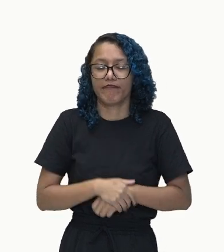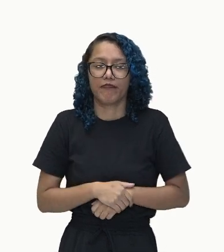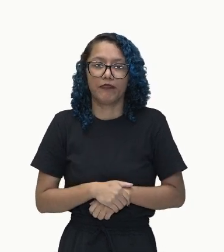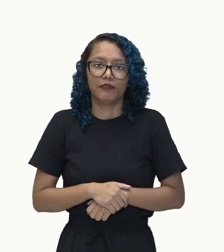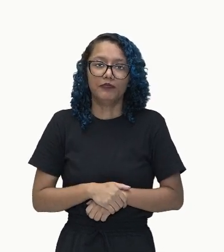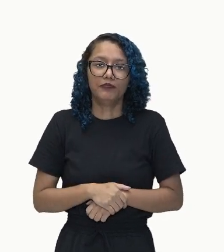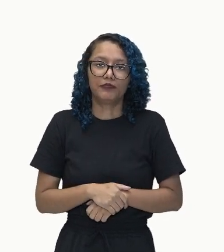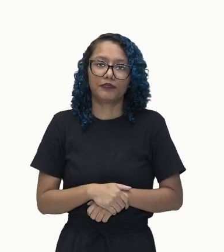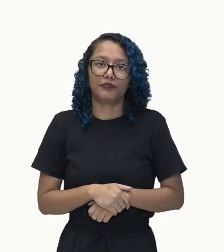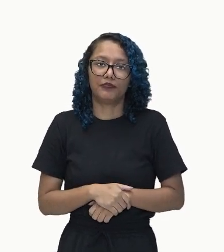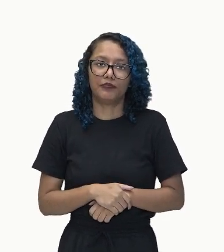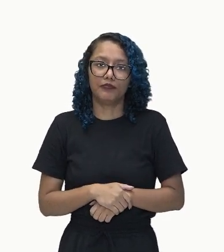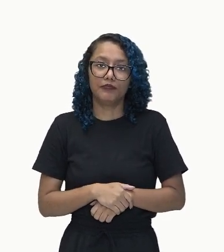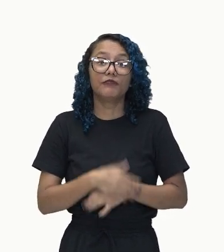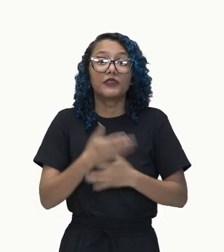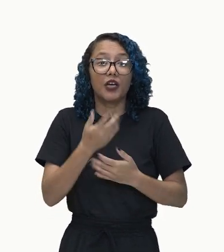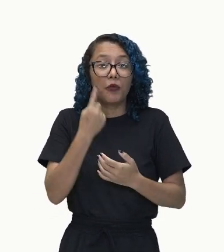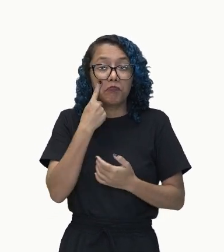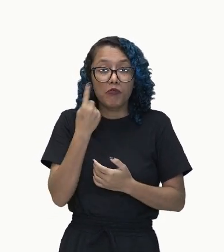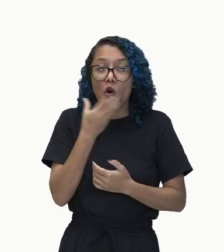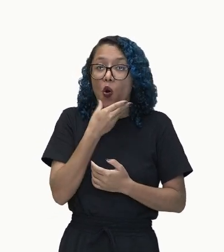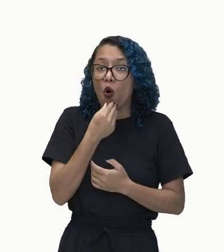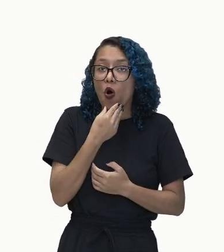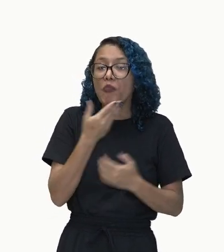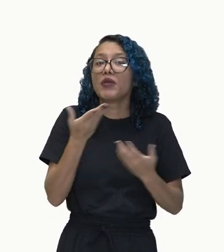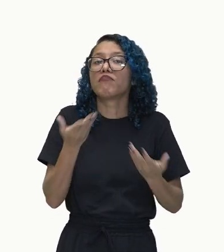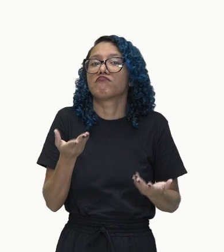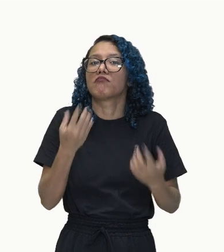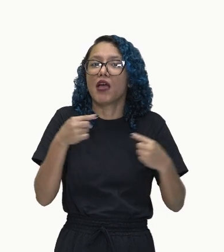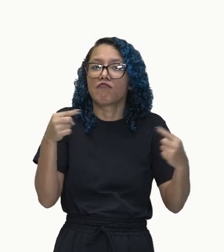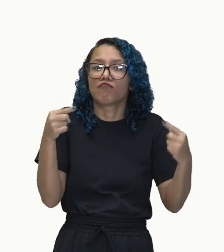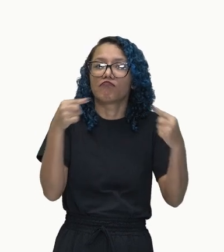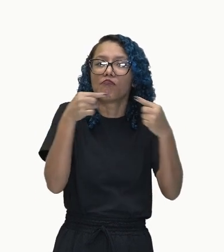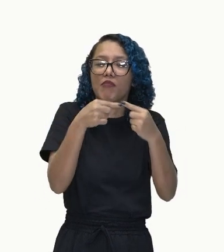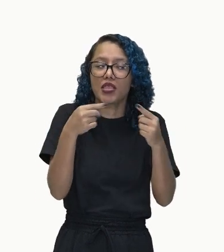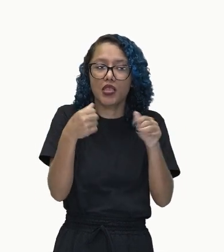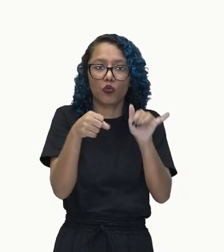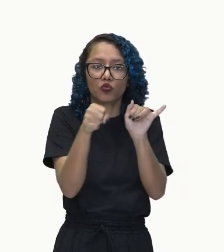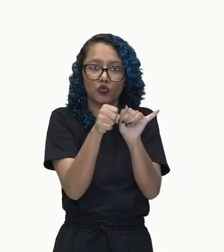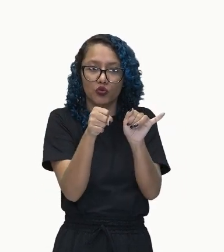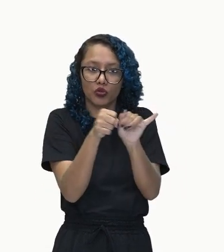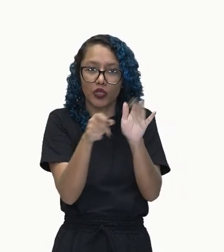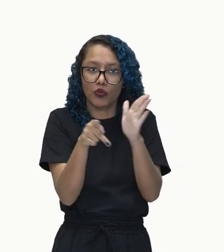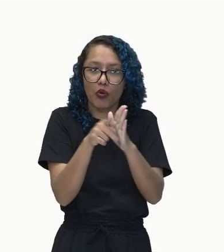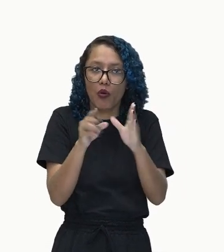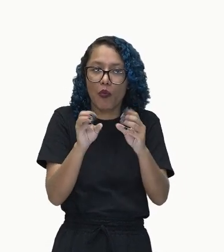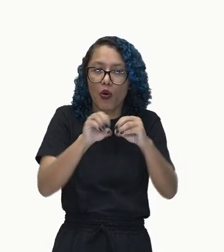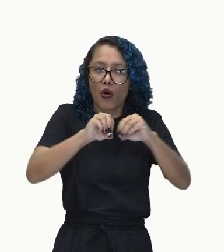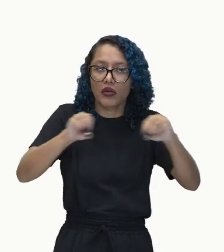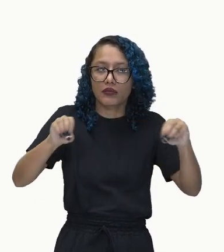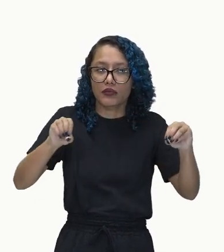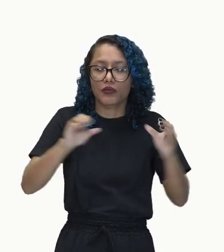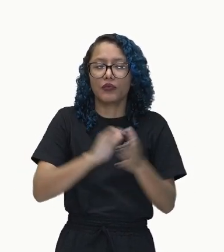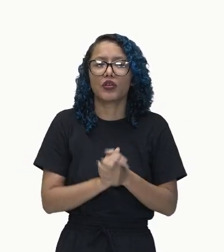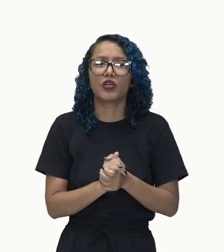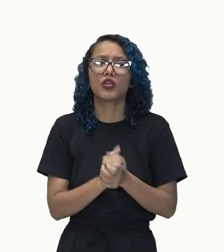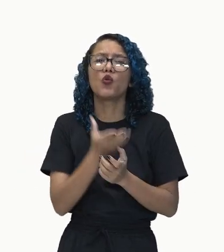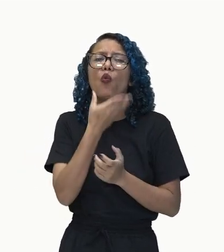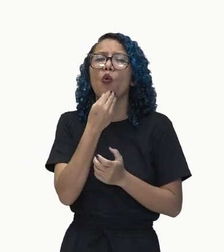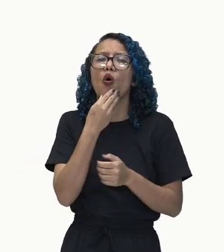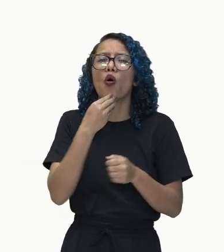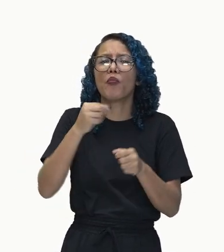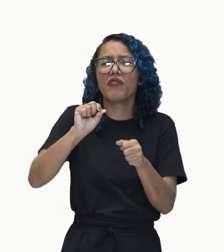temos aí o sujeito da oração. Ok? Muito bem. O que que se diz? O que que se fala desse homem? Que ele